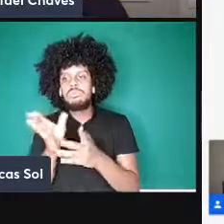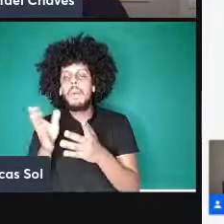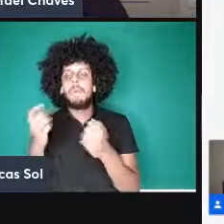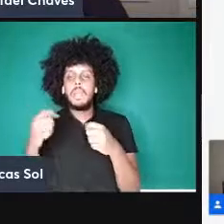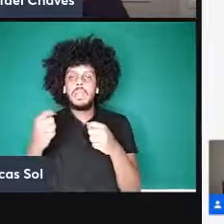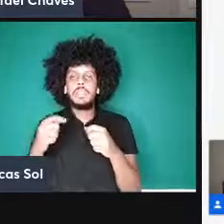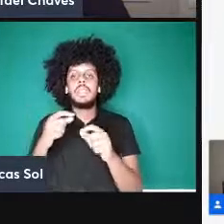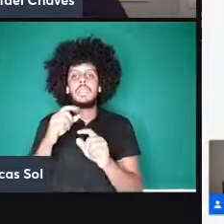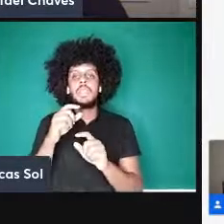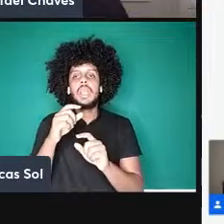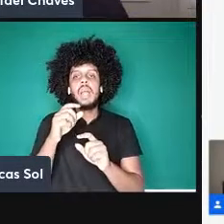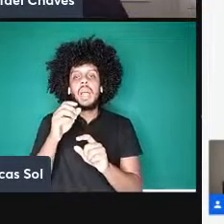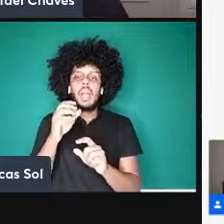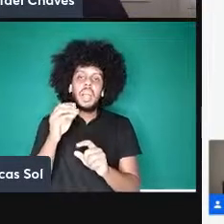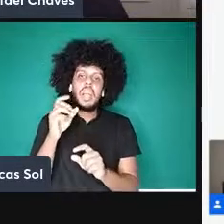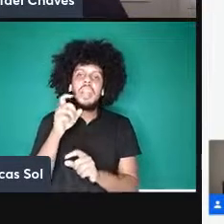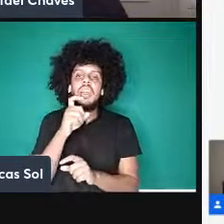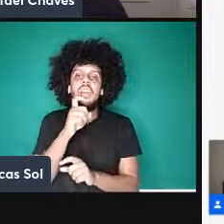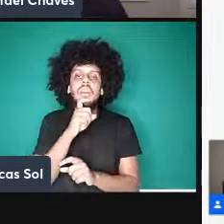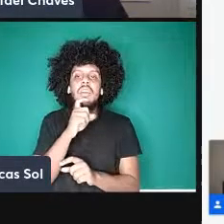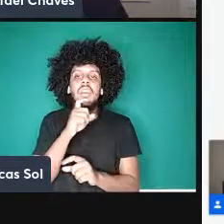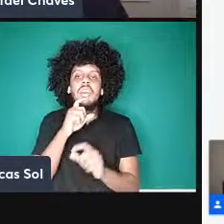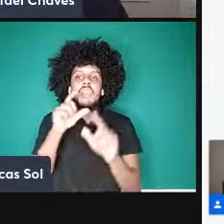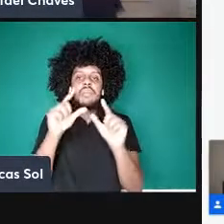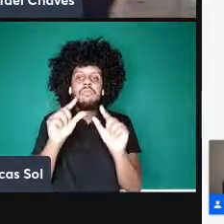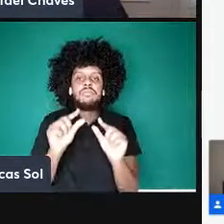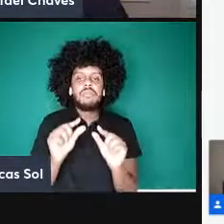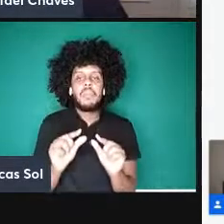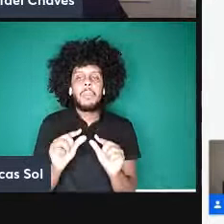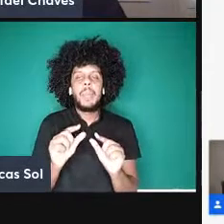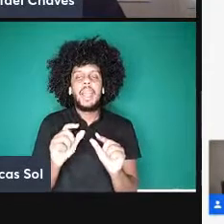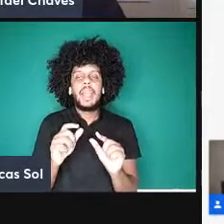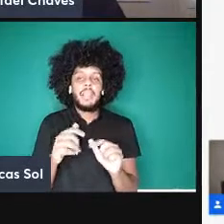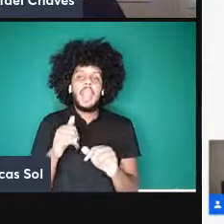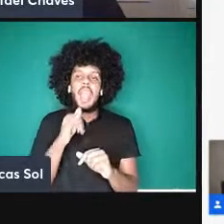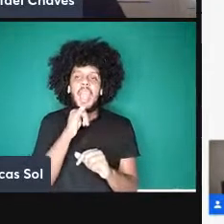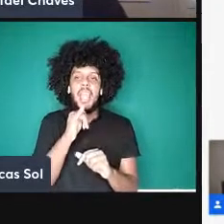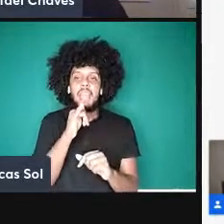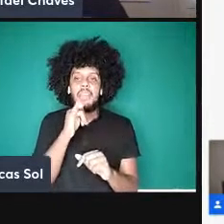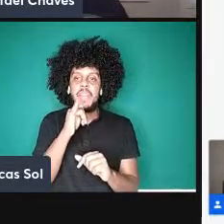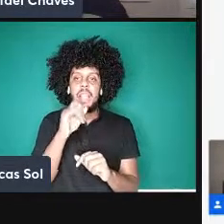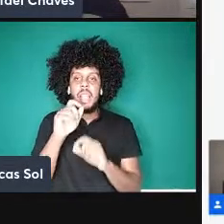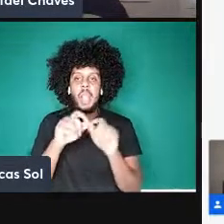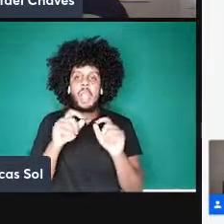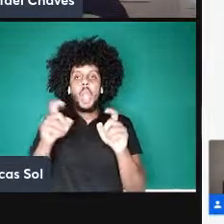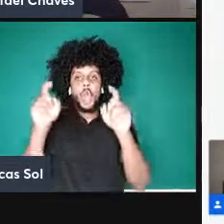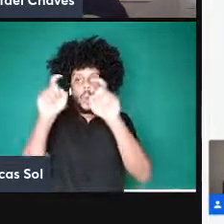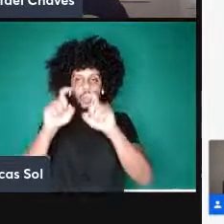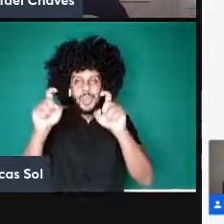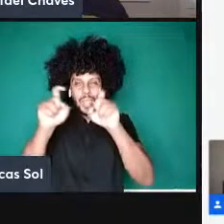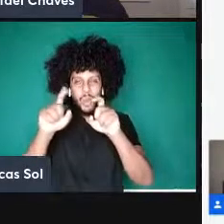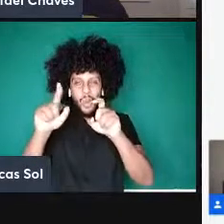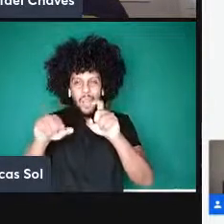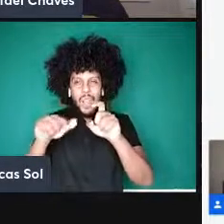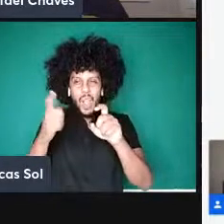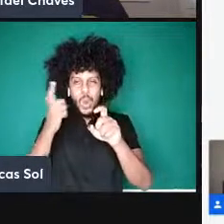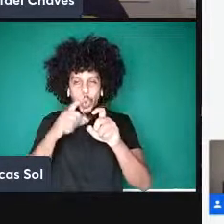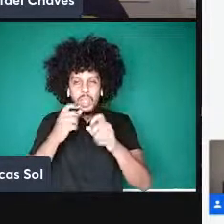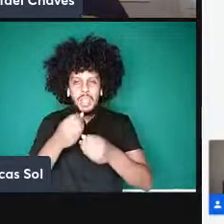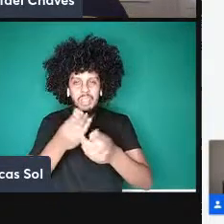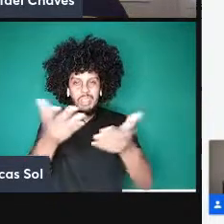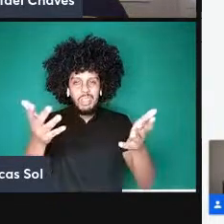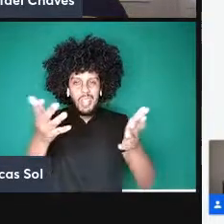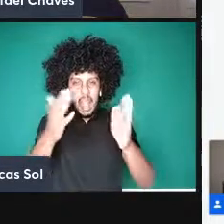tal é por isso que esses computadores não vão ser não vão estar na casa de todo mundo mas quer dizer